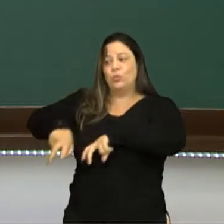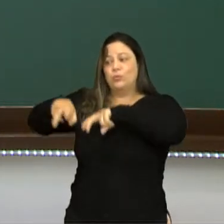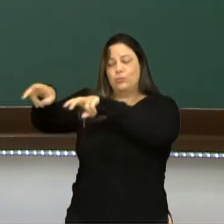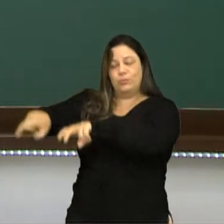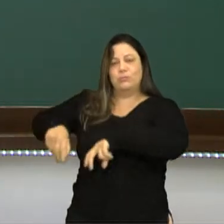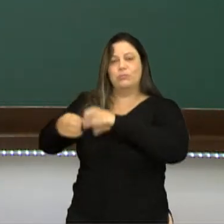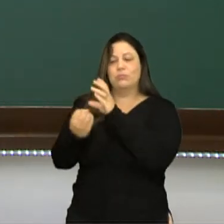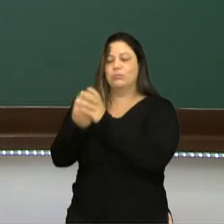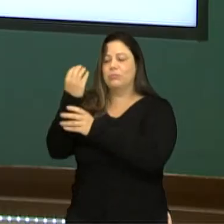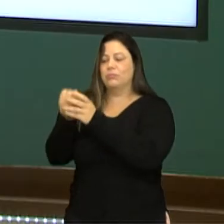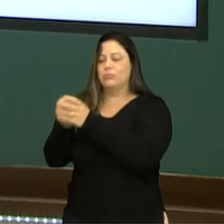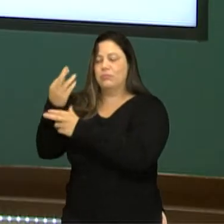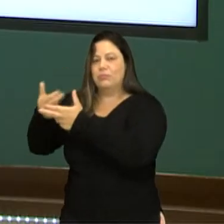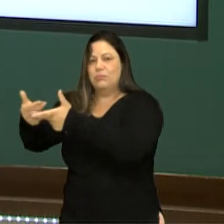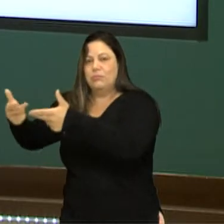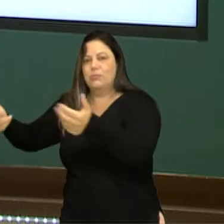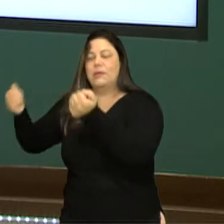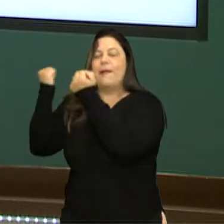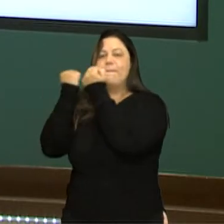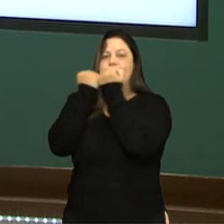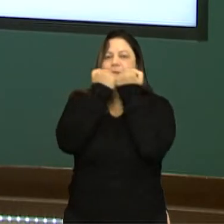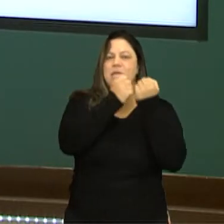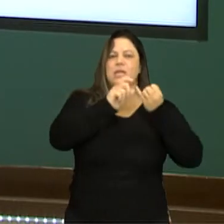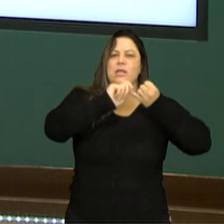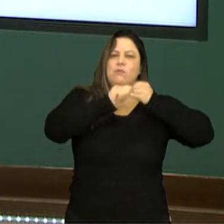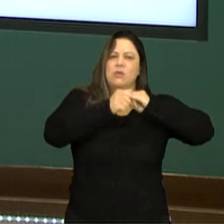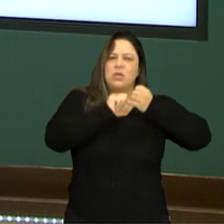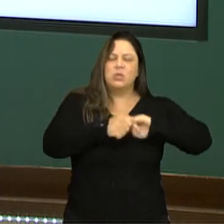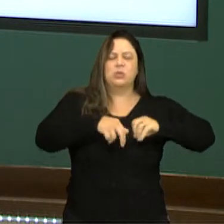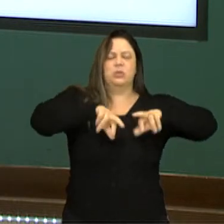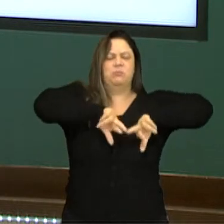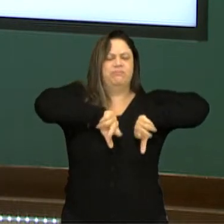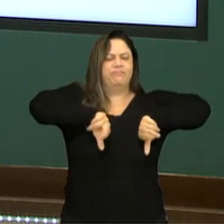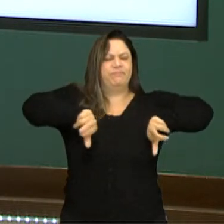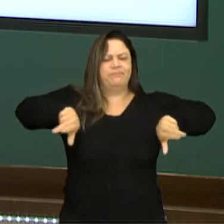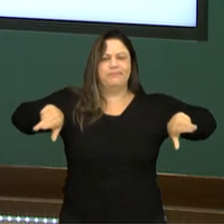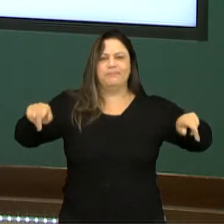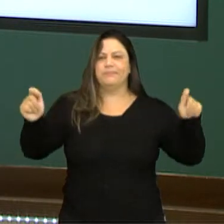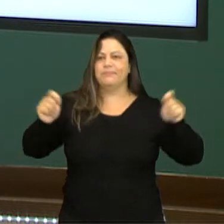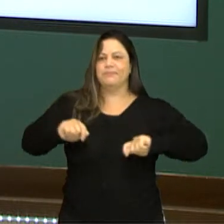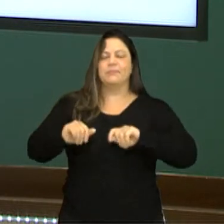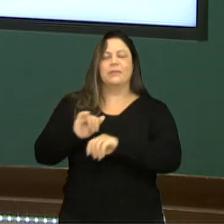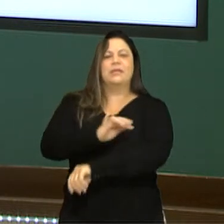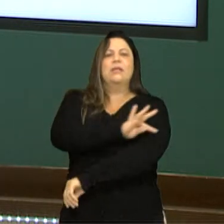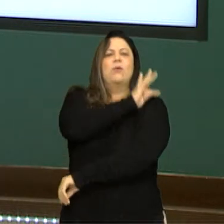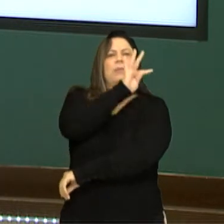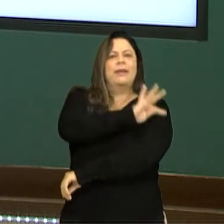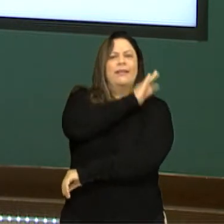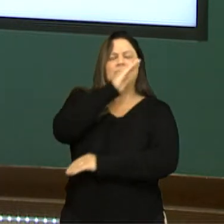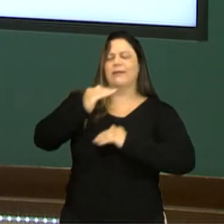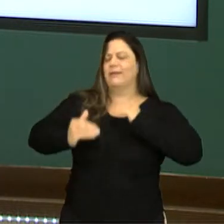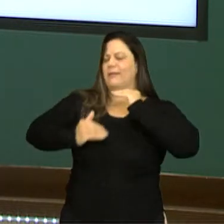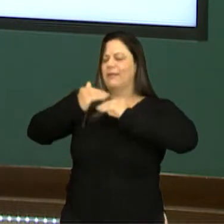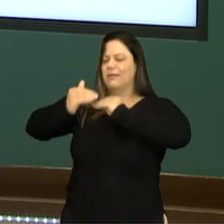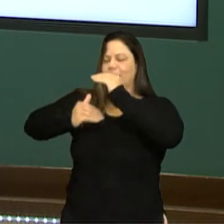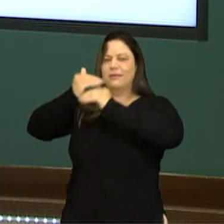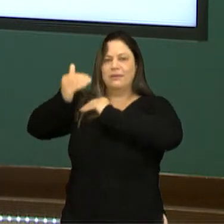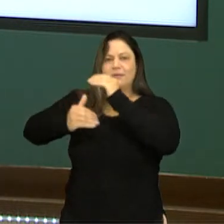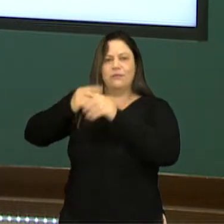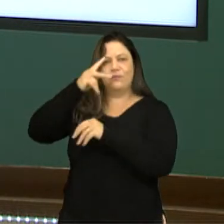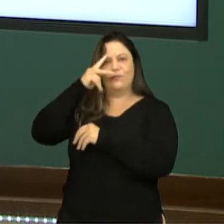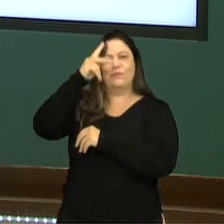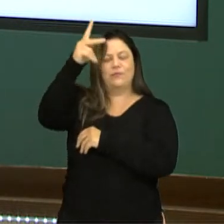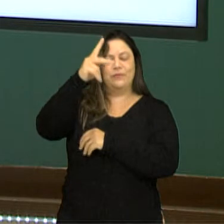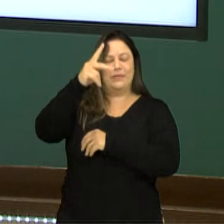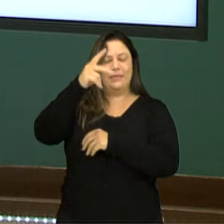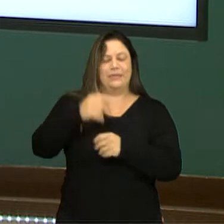hortaliças, frutas, milho, feijão, pimenta, abóbora, né? Então uma técnica desenvolvida para o período,